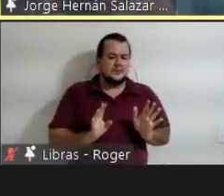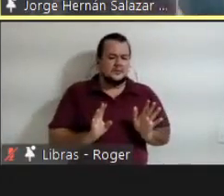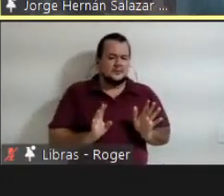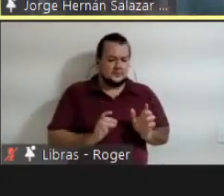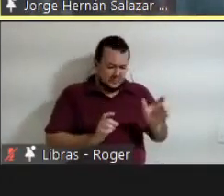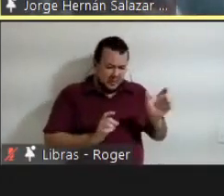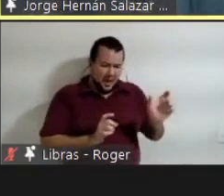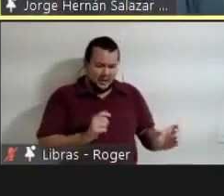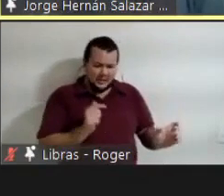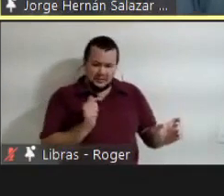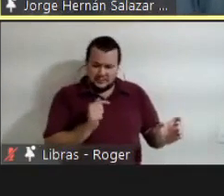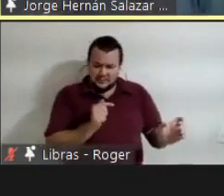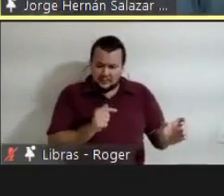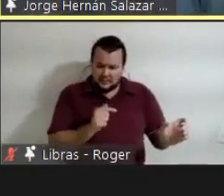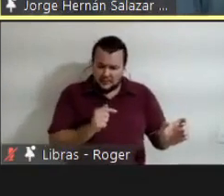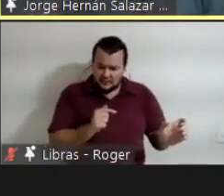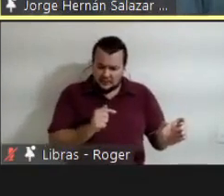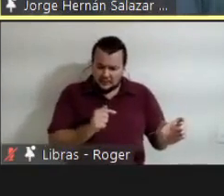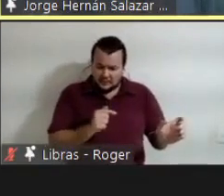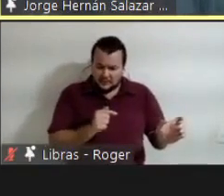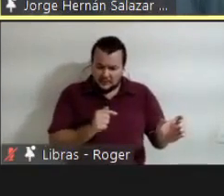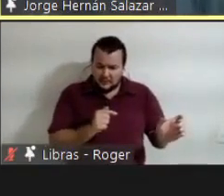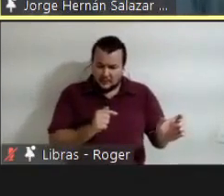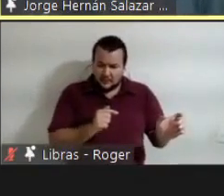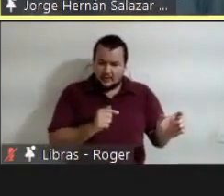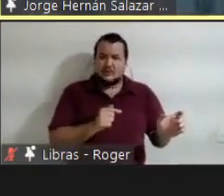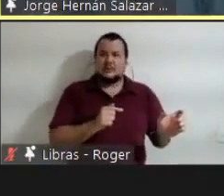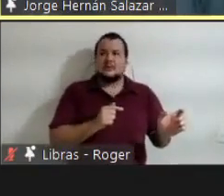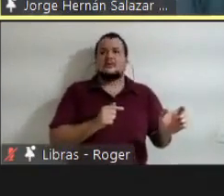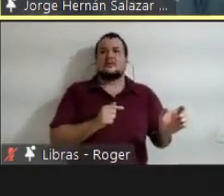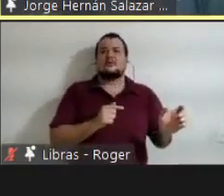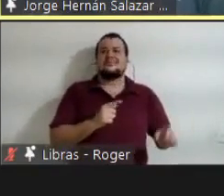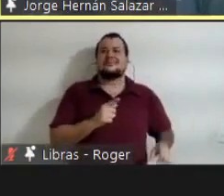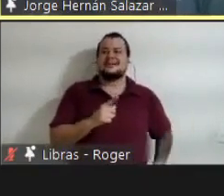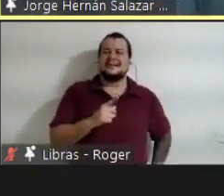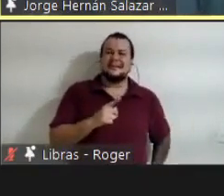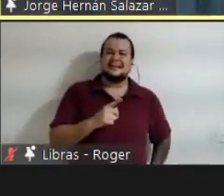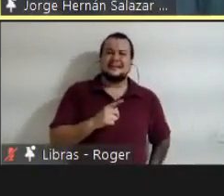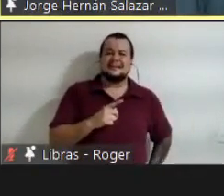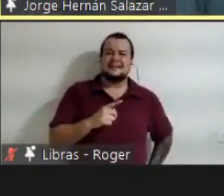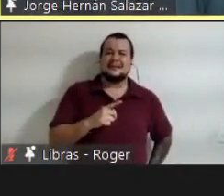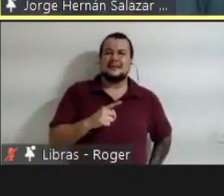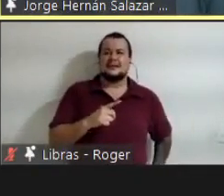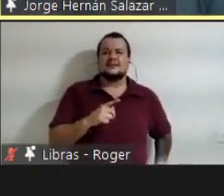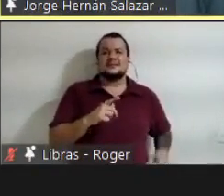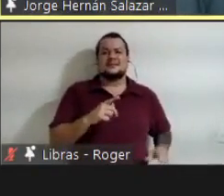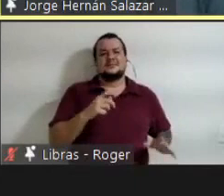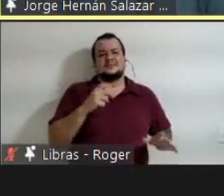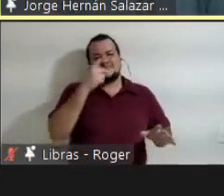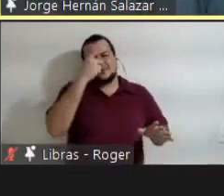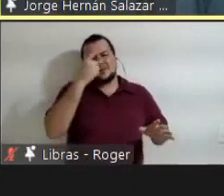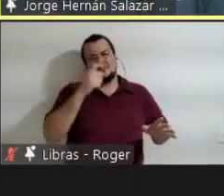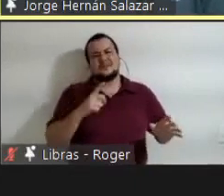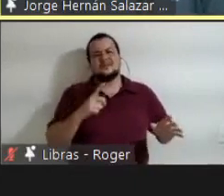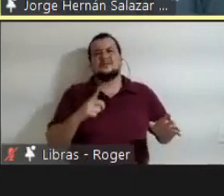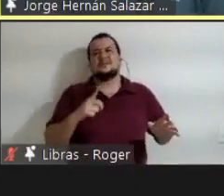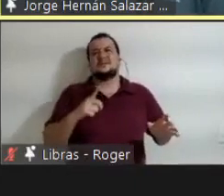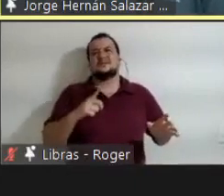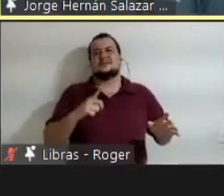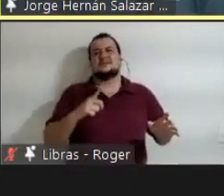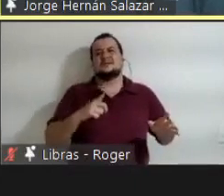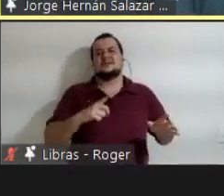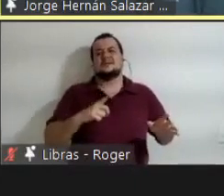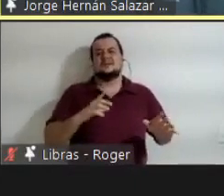se desajustam bastante com o que os professores fazemos os professores deveríamos atesorar e